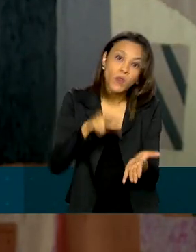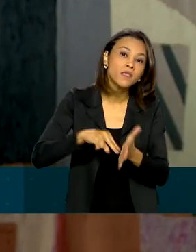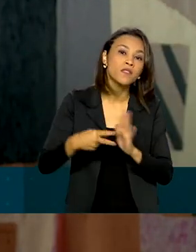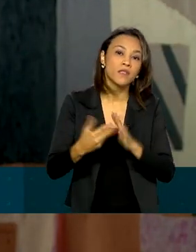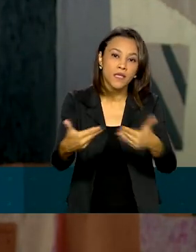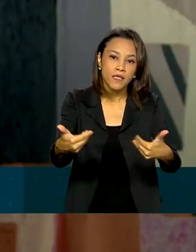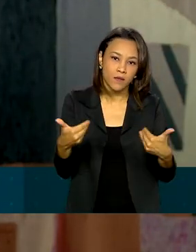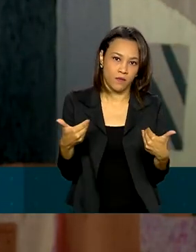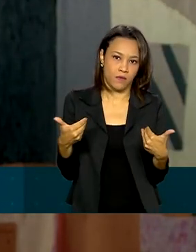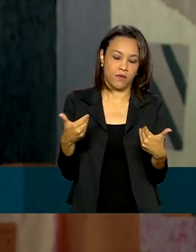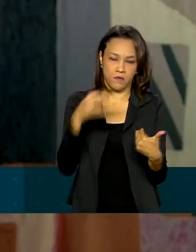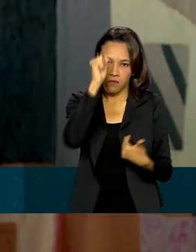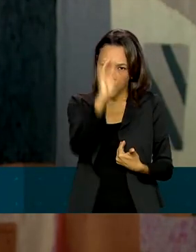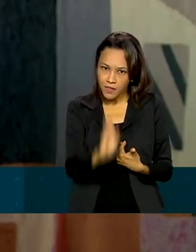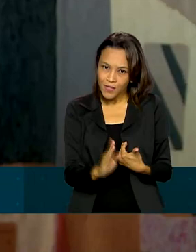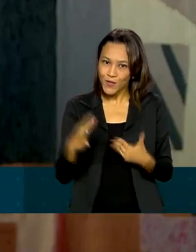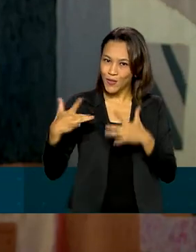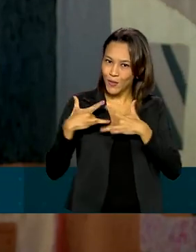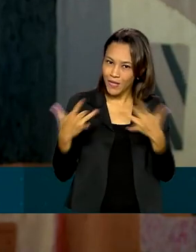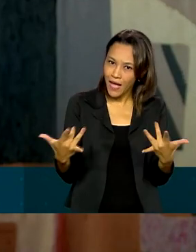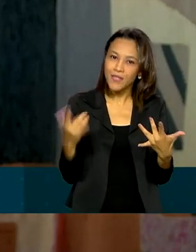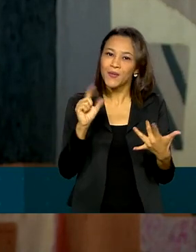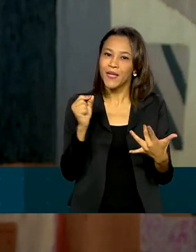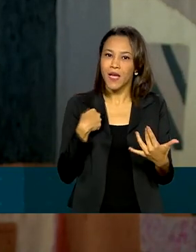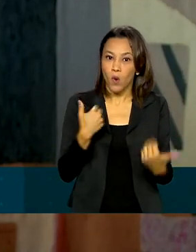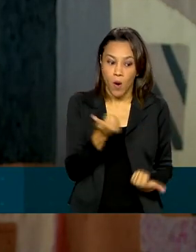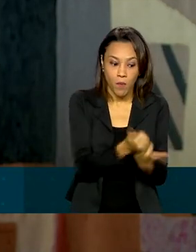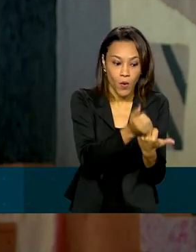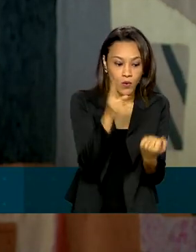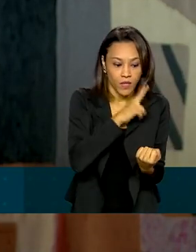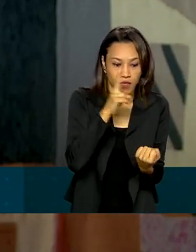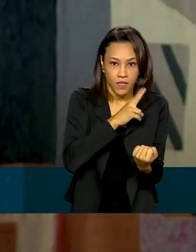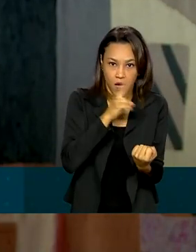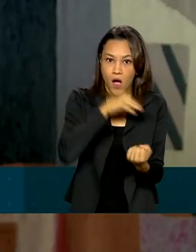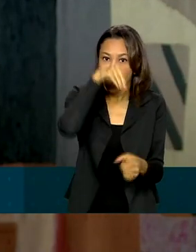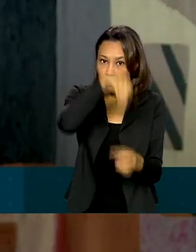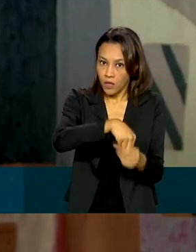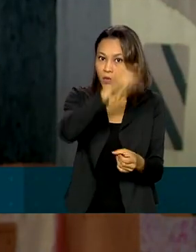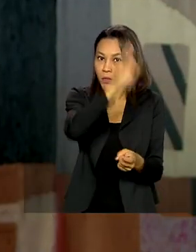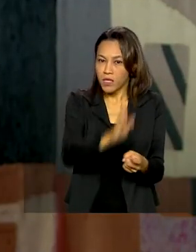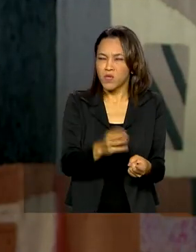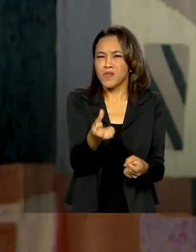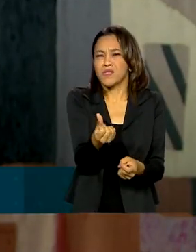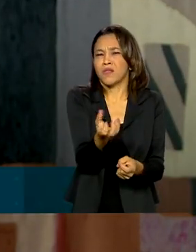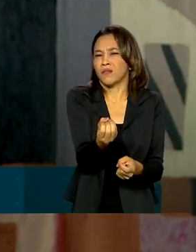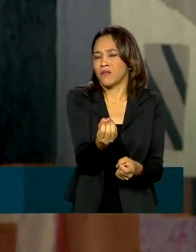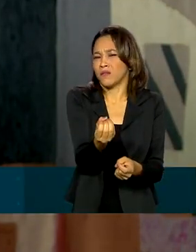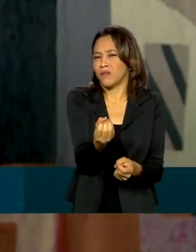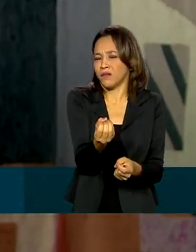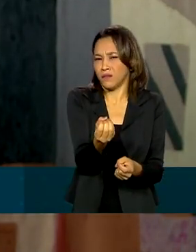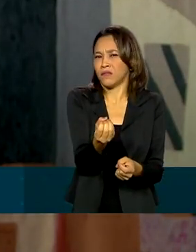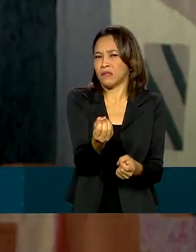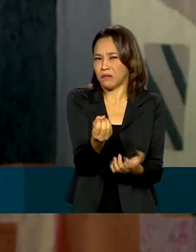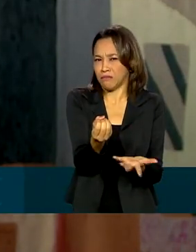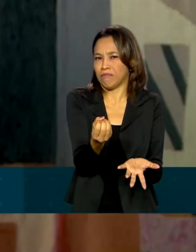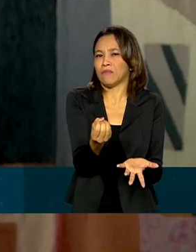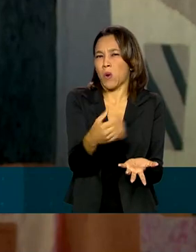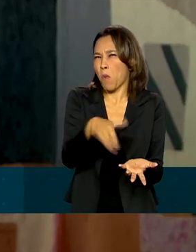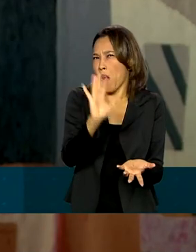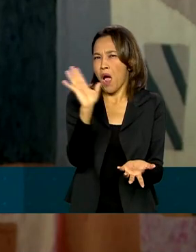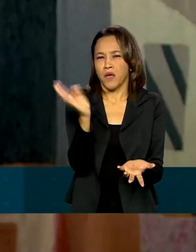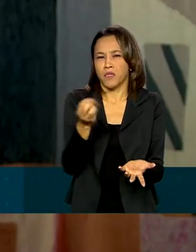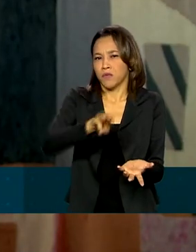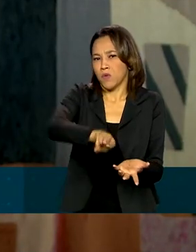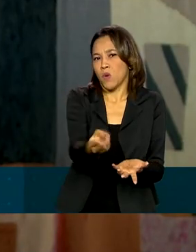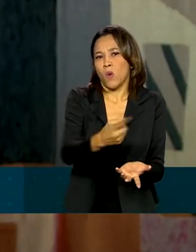No caso do Brasil, solidariedade interna com auxílio emergencial, diante de 60 milhões, do drama de 60 ou mais